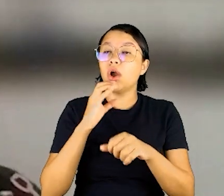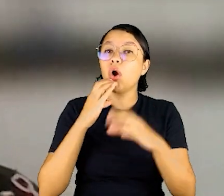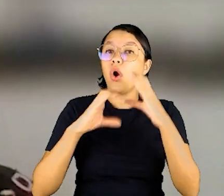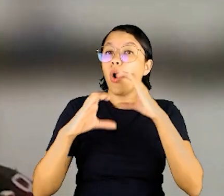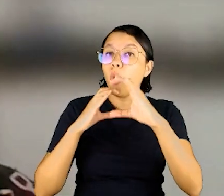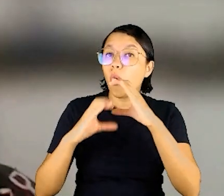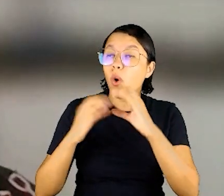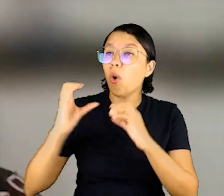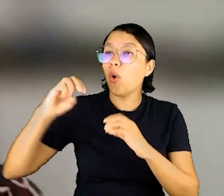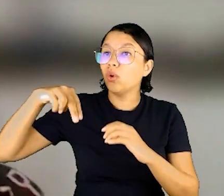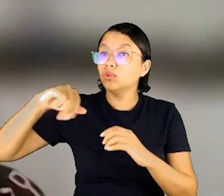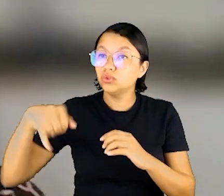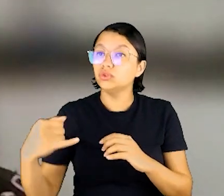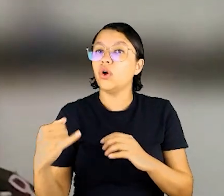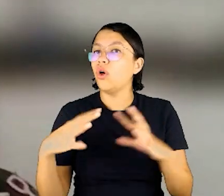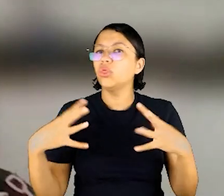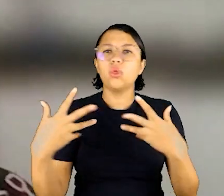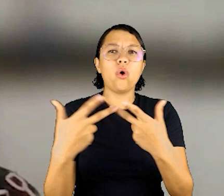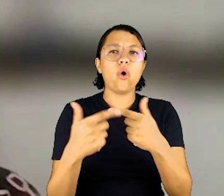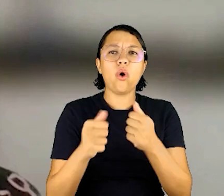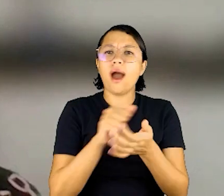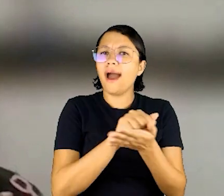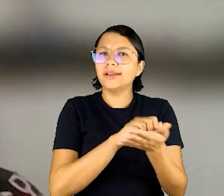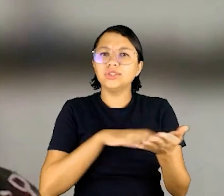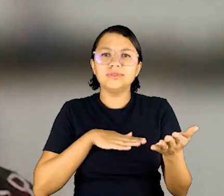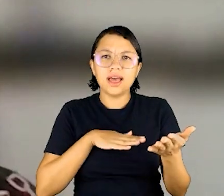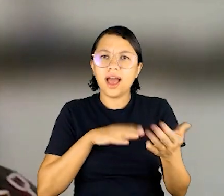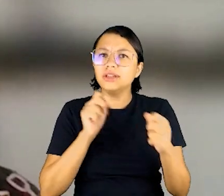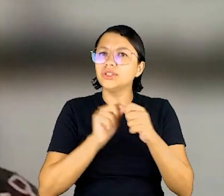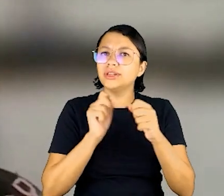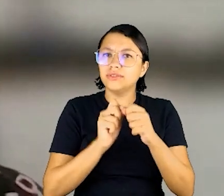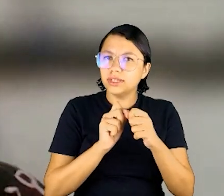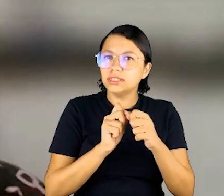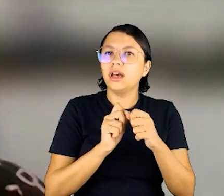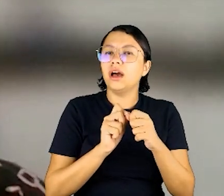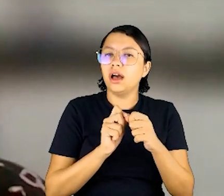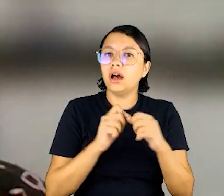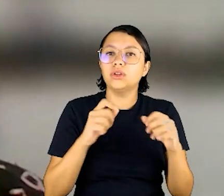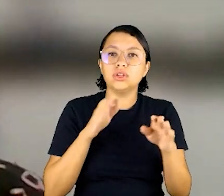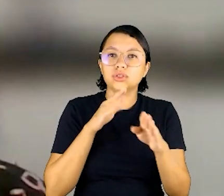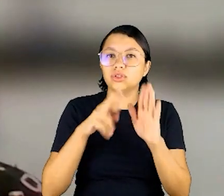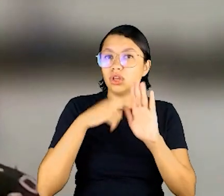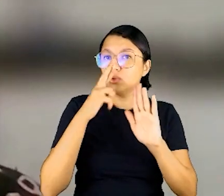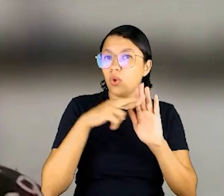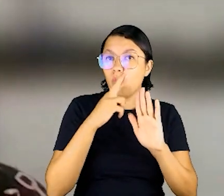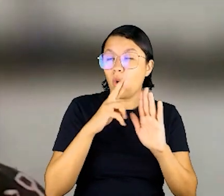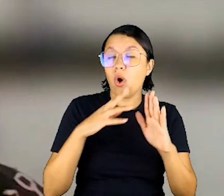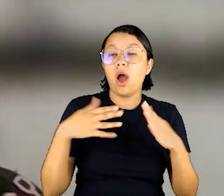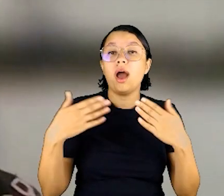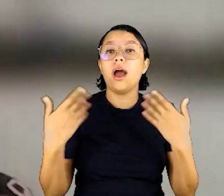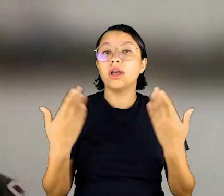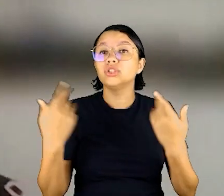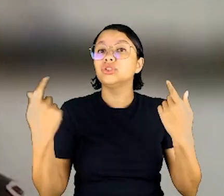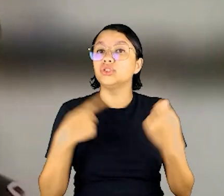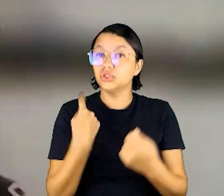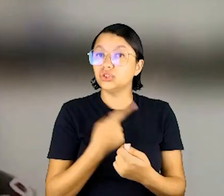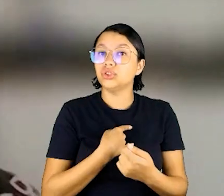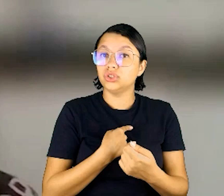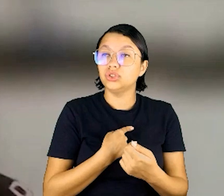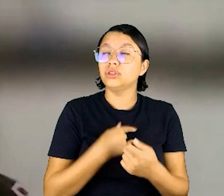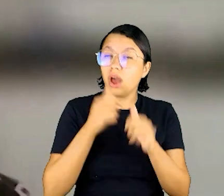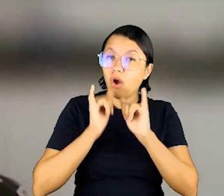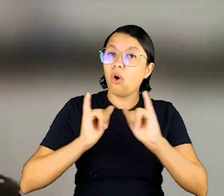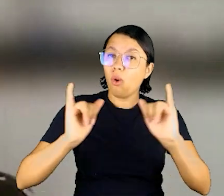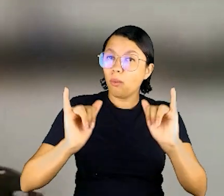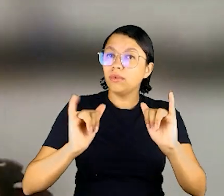comunicando ao CNJ. Então, todas essas atividades que a gente está cumprindo, essas resoluções, a gente tem que fazer,